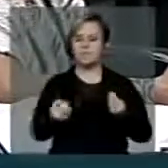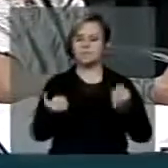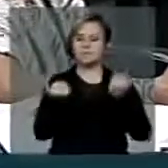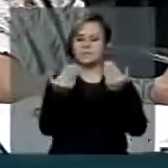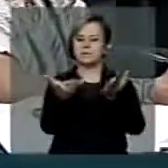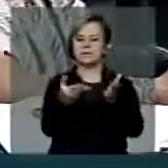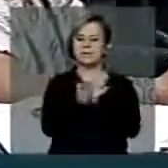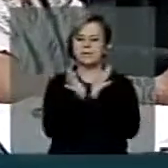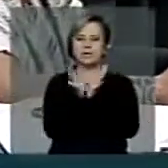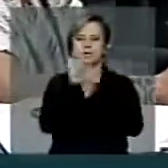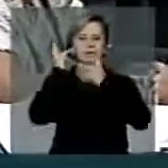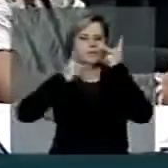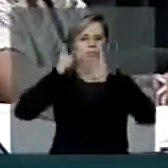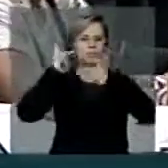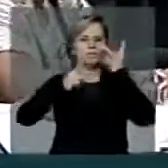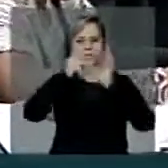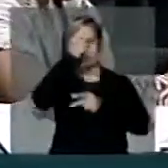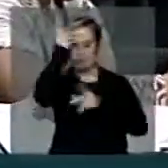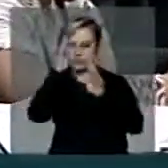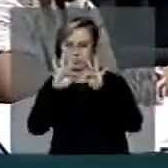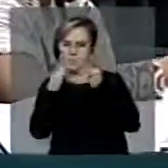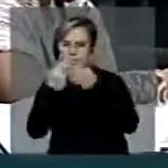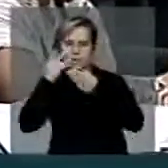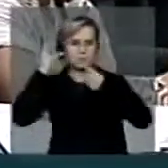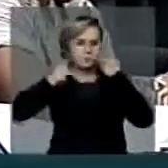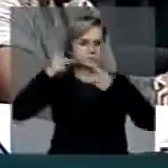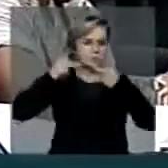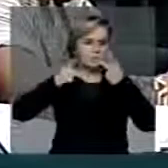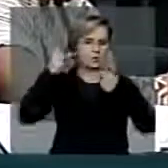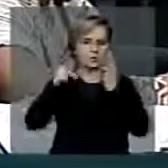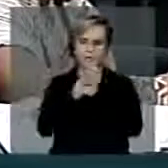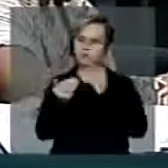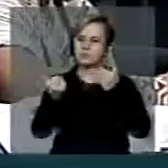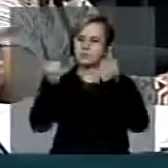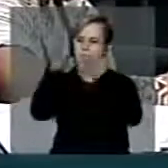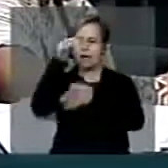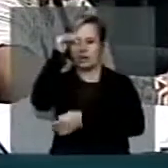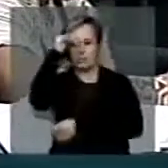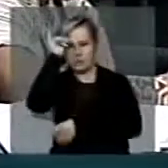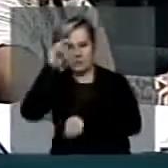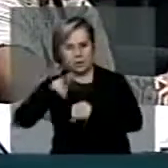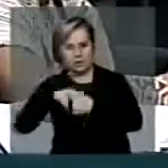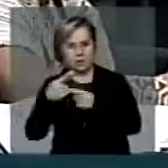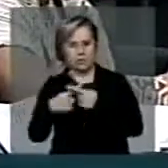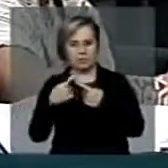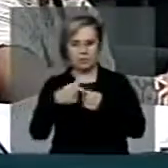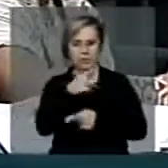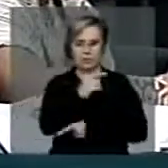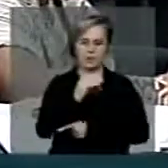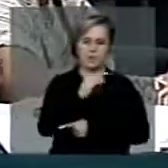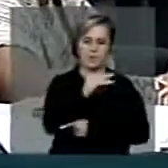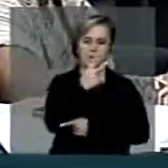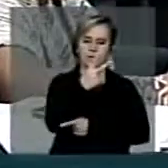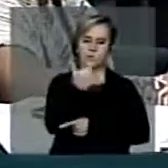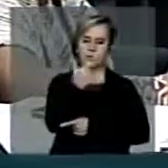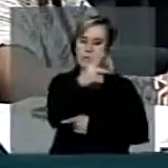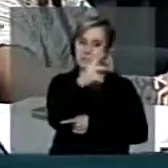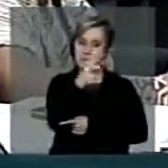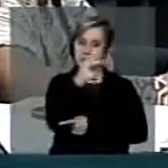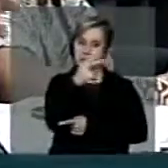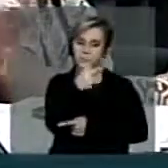para políticos, parentes de políticos, para fazendeiros, porque a PEC 215 tem muito a ver com isto.